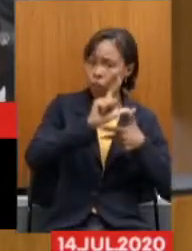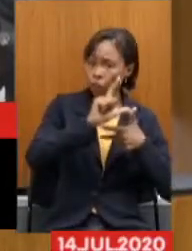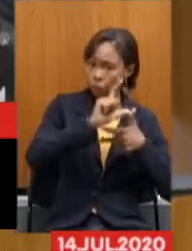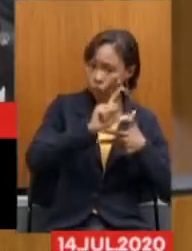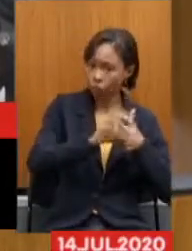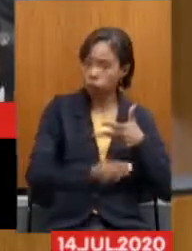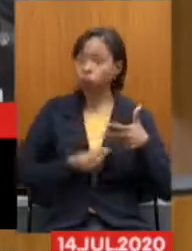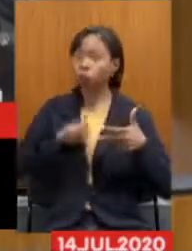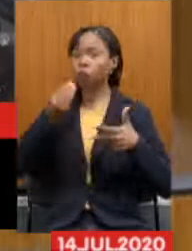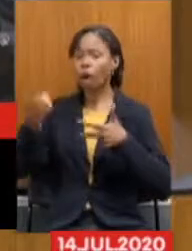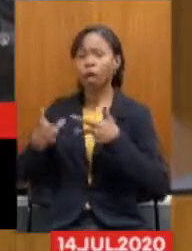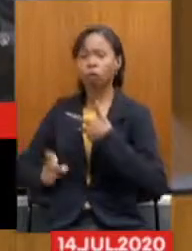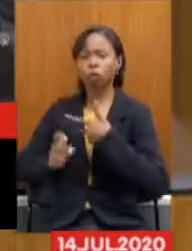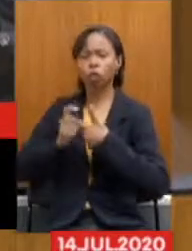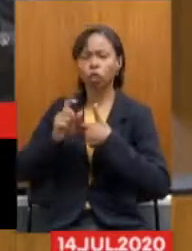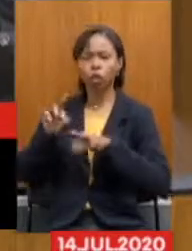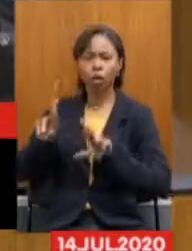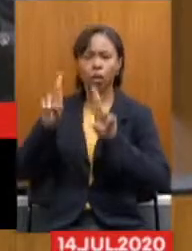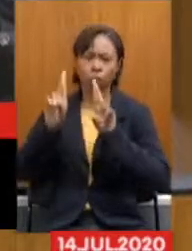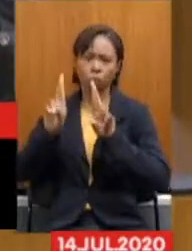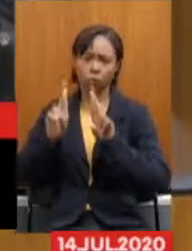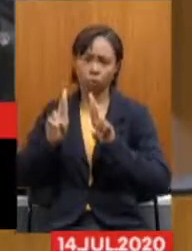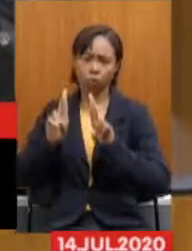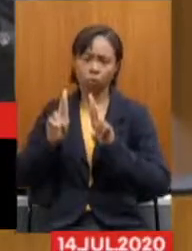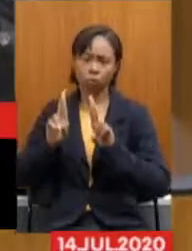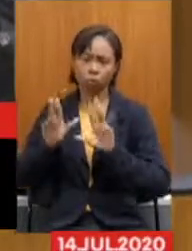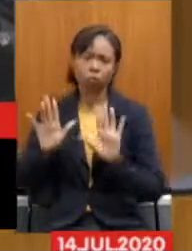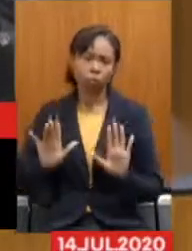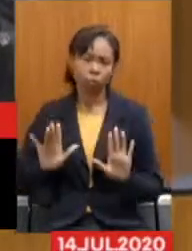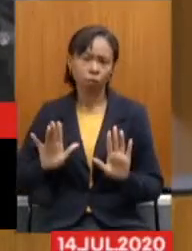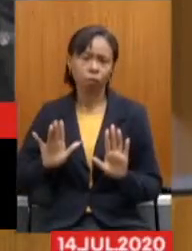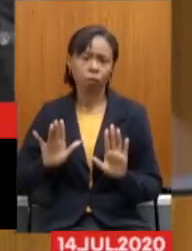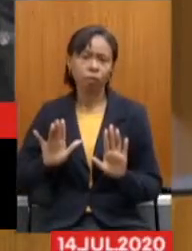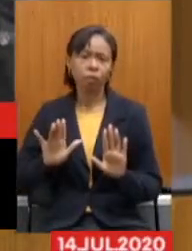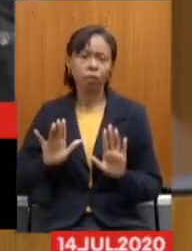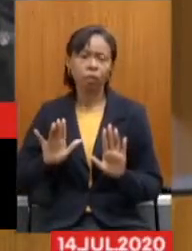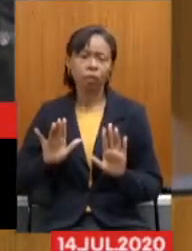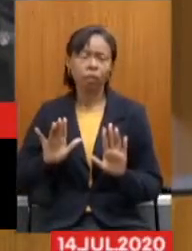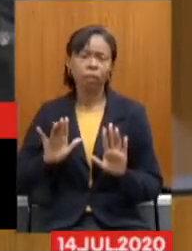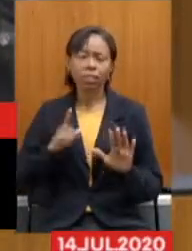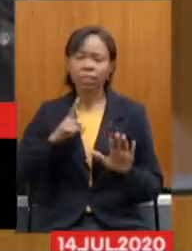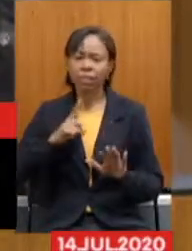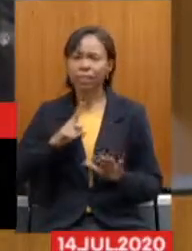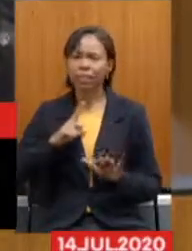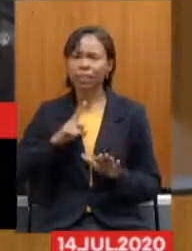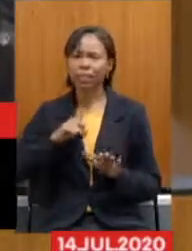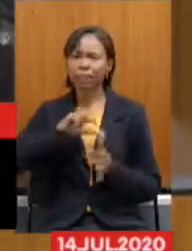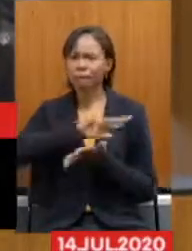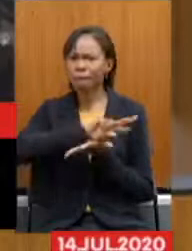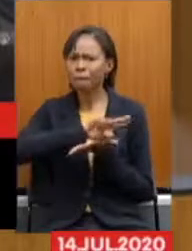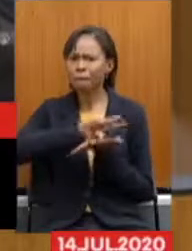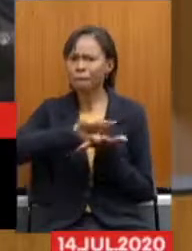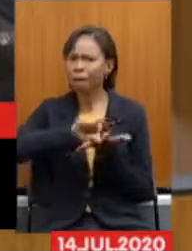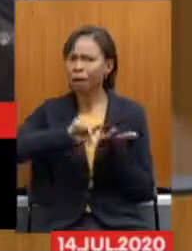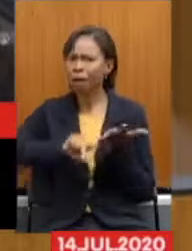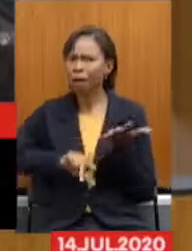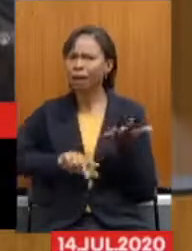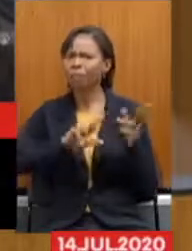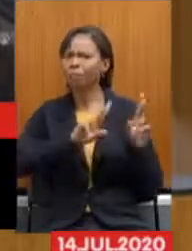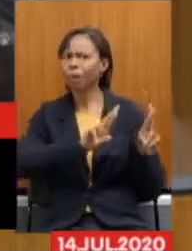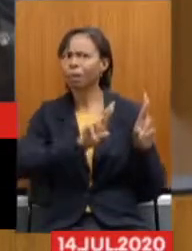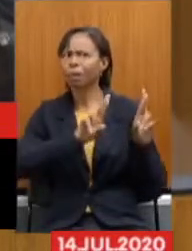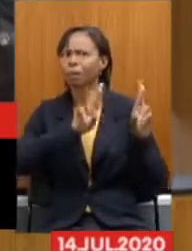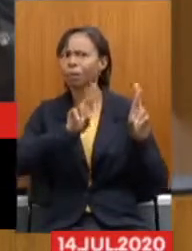um Sobrestamento Dessa Desde já E que envolve Todos os atores Todos os atores